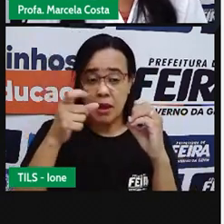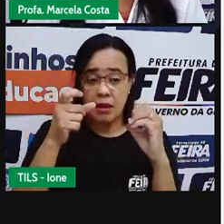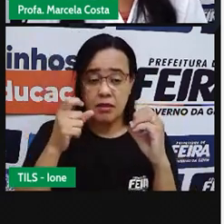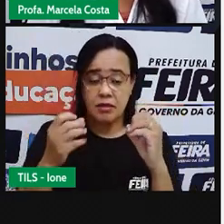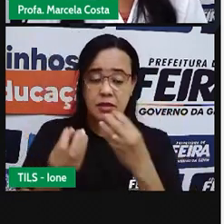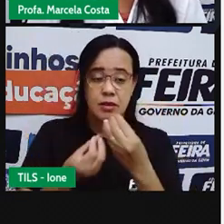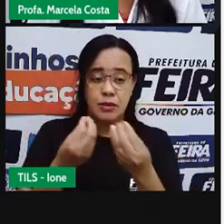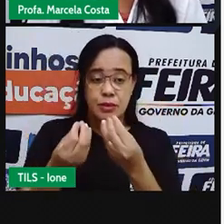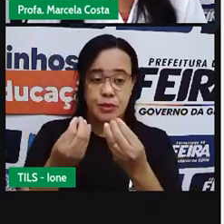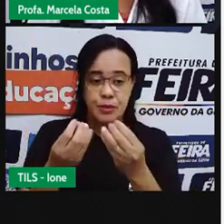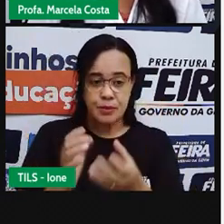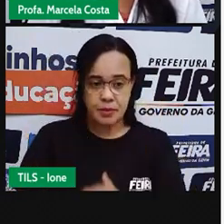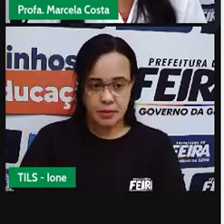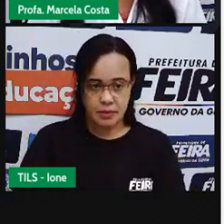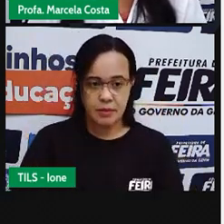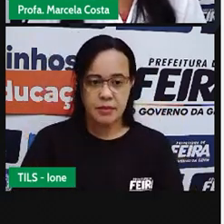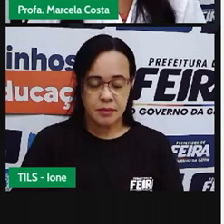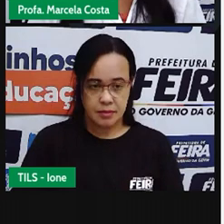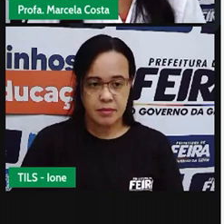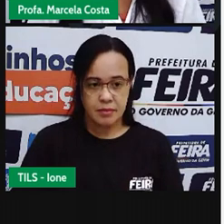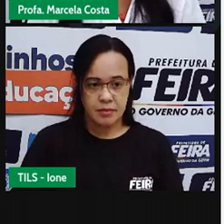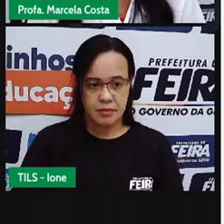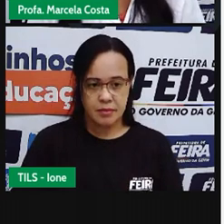palavra volte.